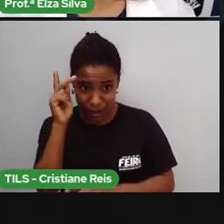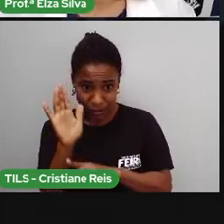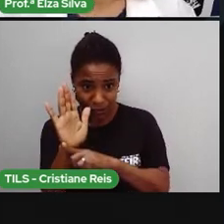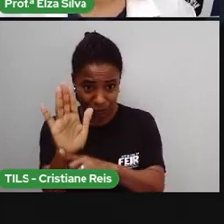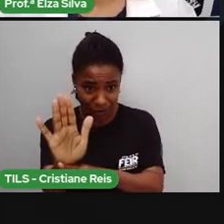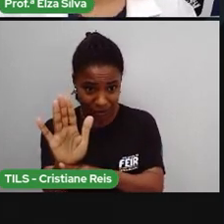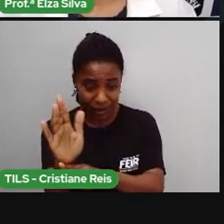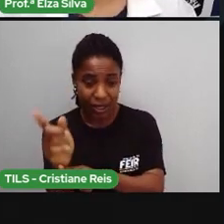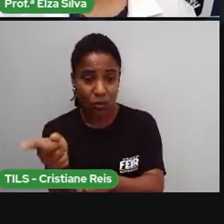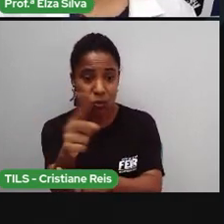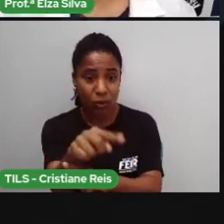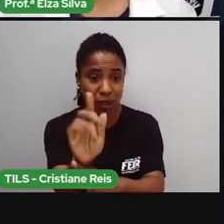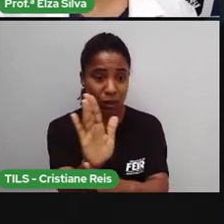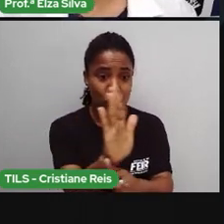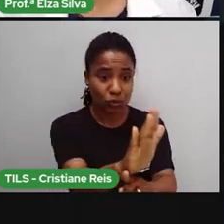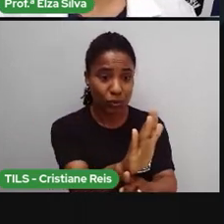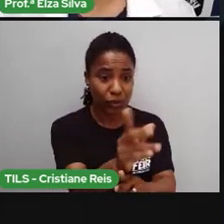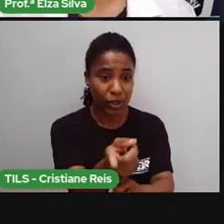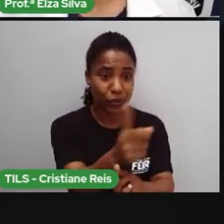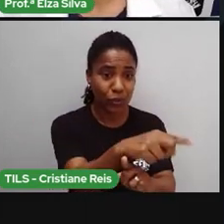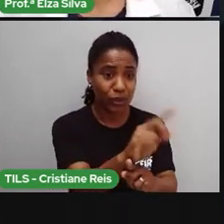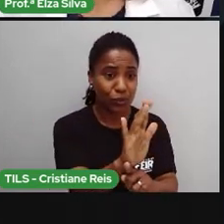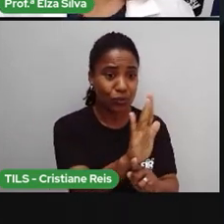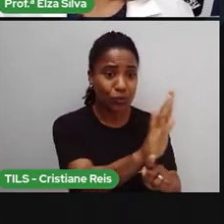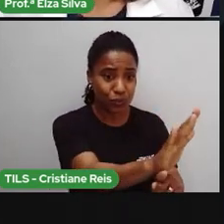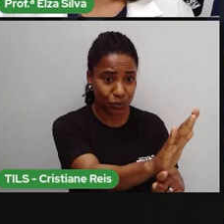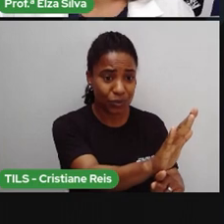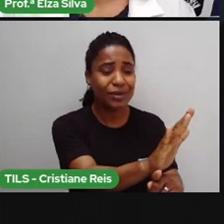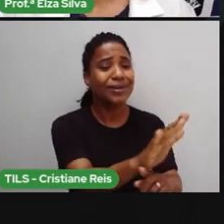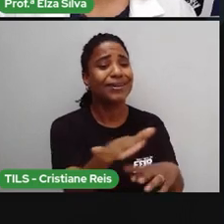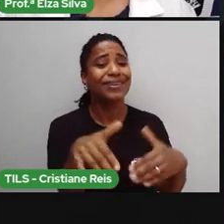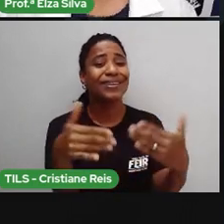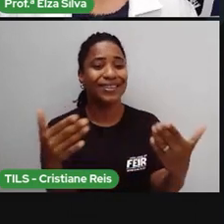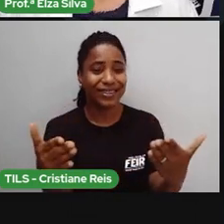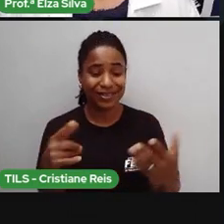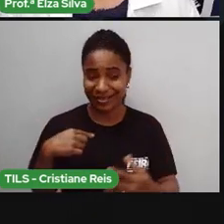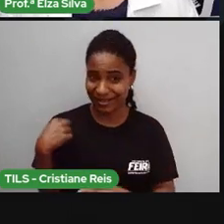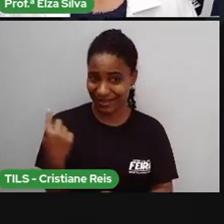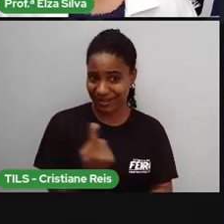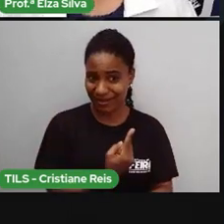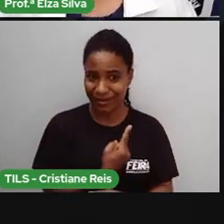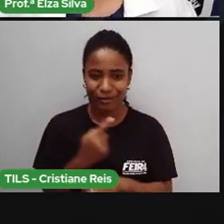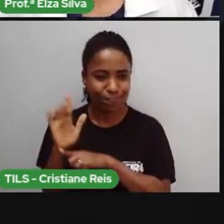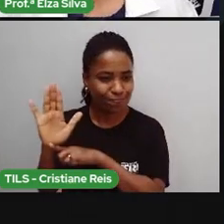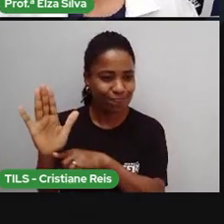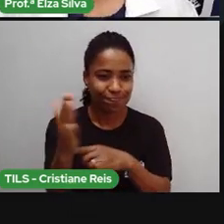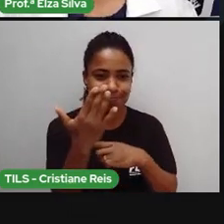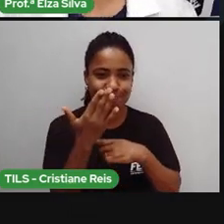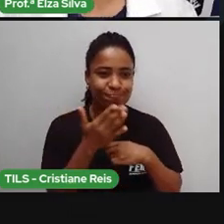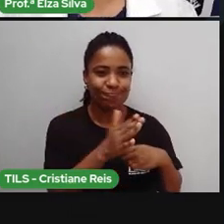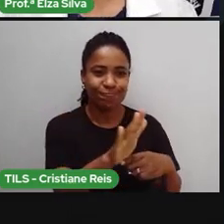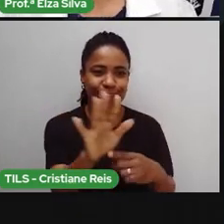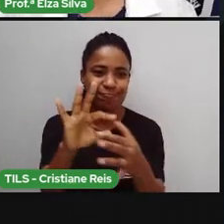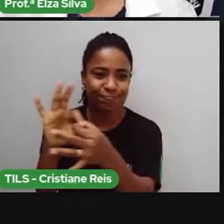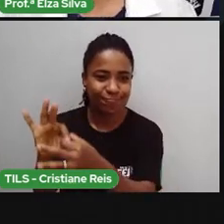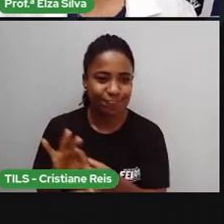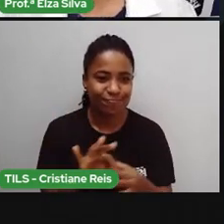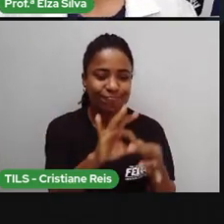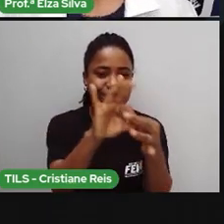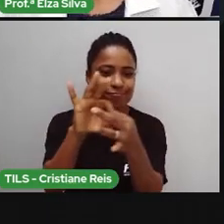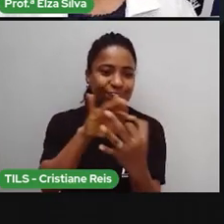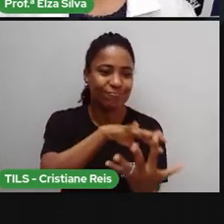pessoa, the need becomes a change. Então, nós conseguimos a mudança.